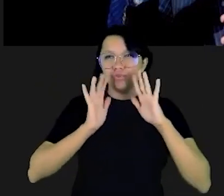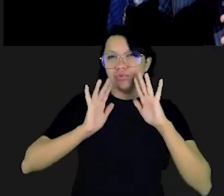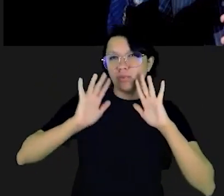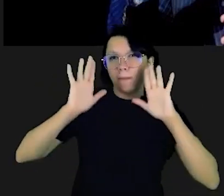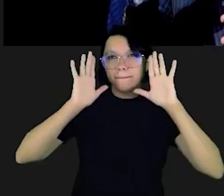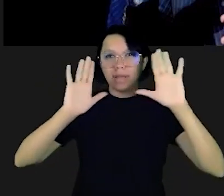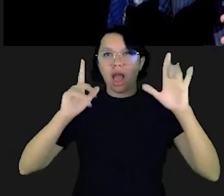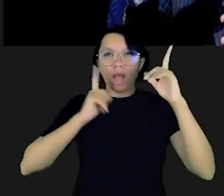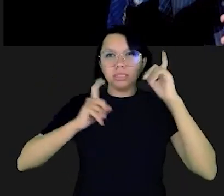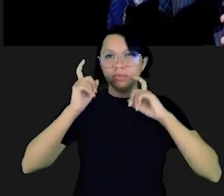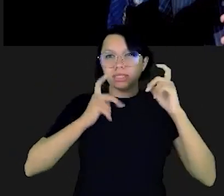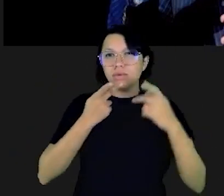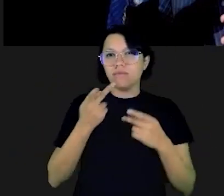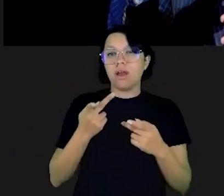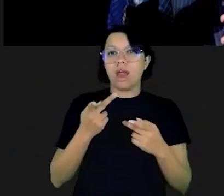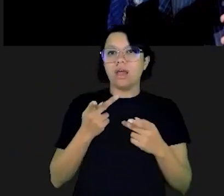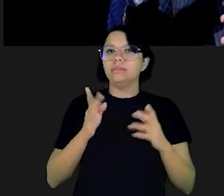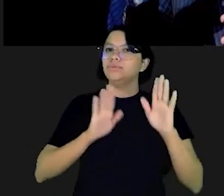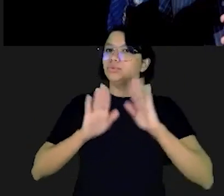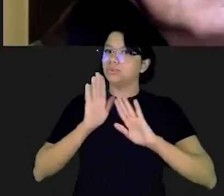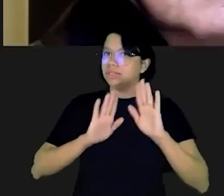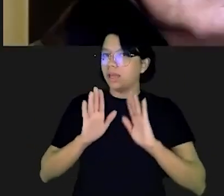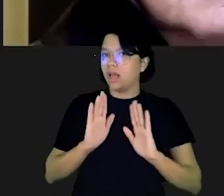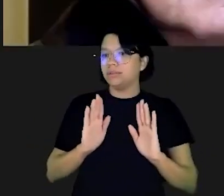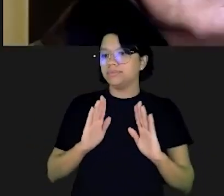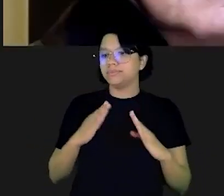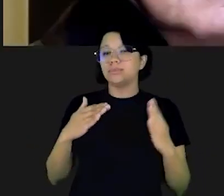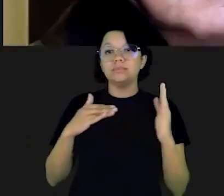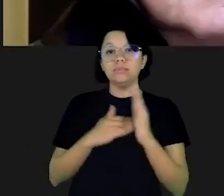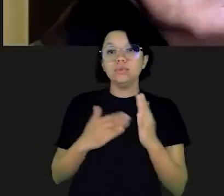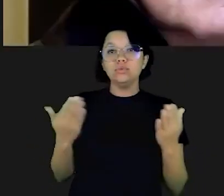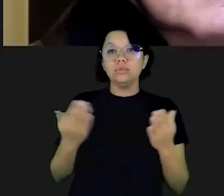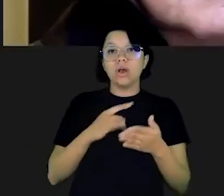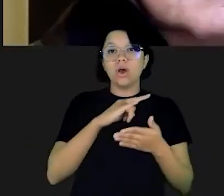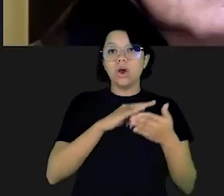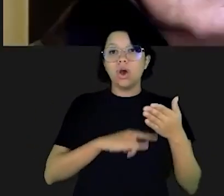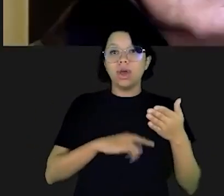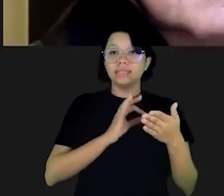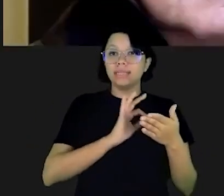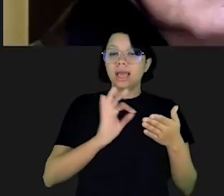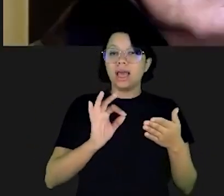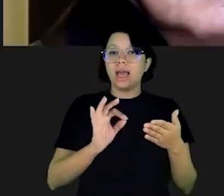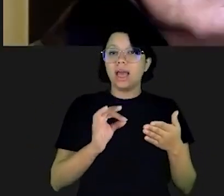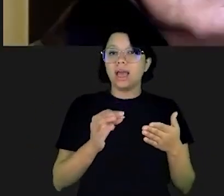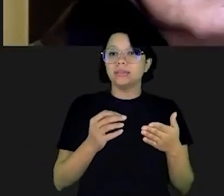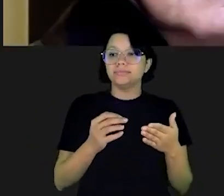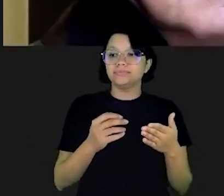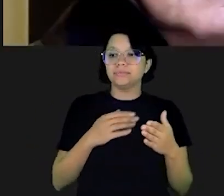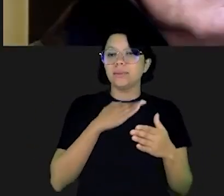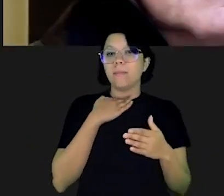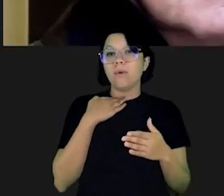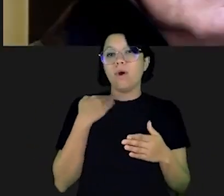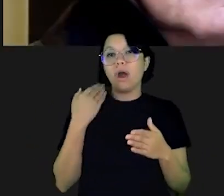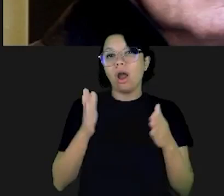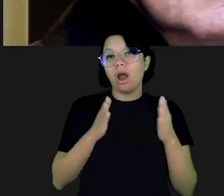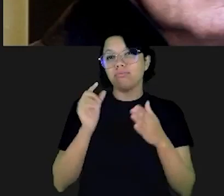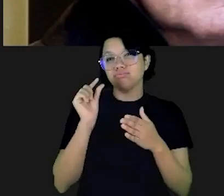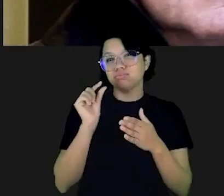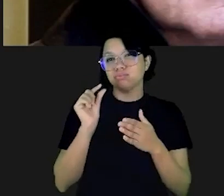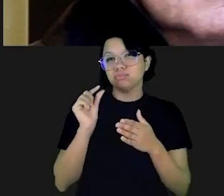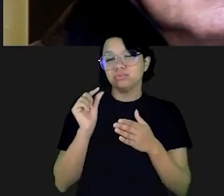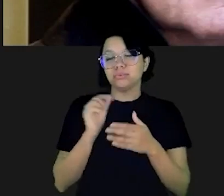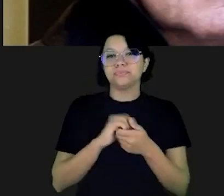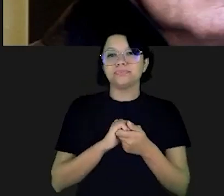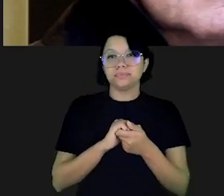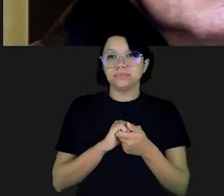capacidade de expressão porque ela pode ser muito perigosa. E chegamos a esse último da nossa lista. Esse senhor chamava-se,